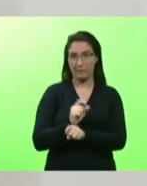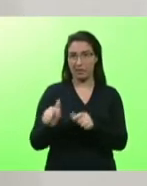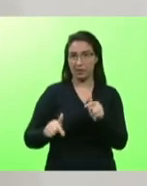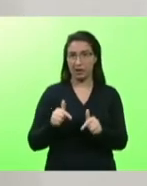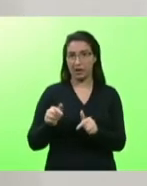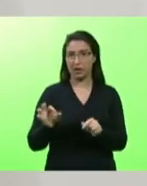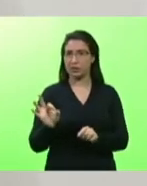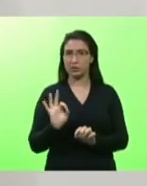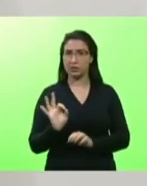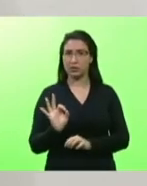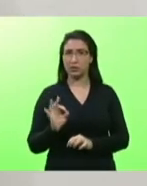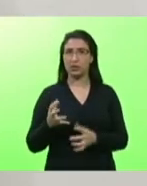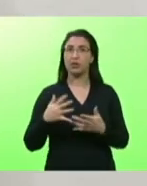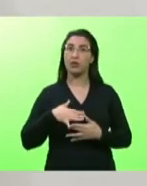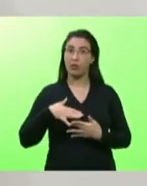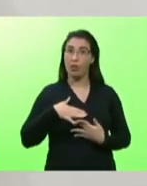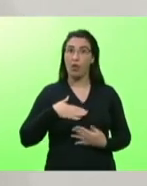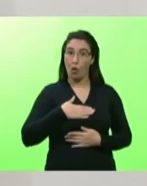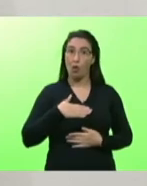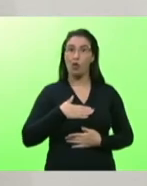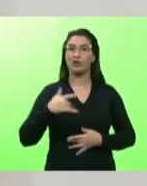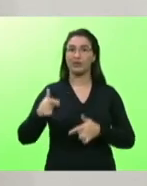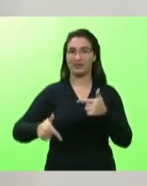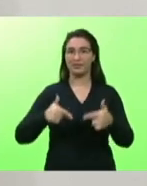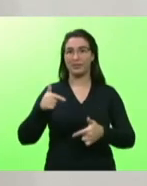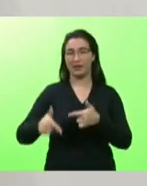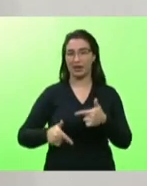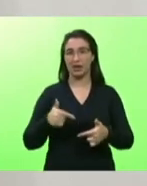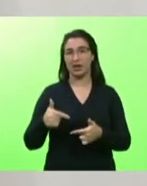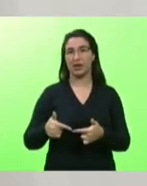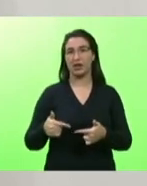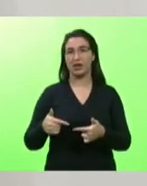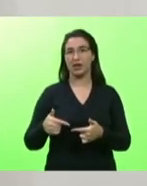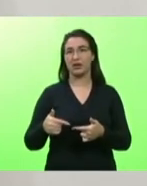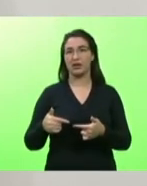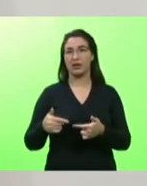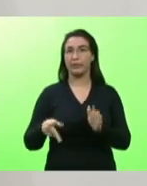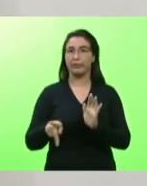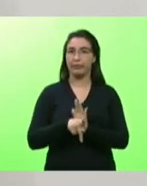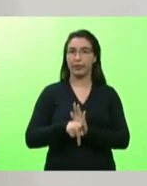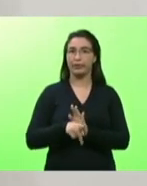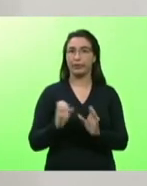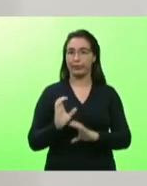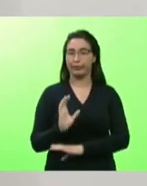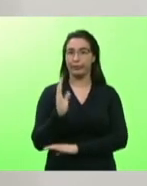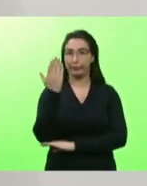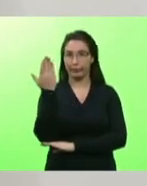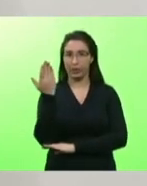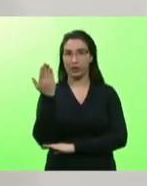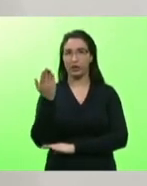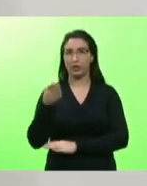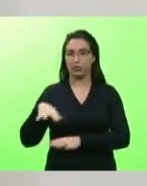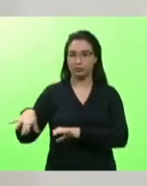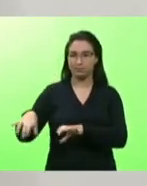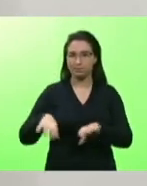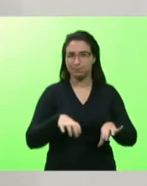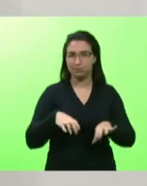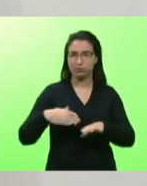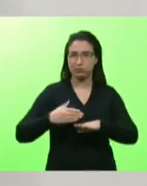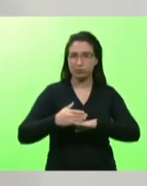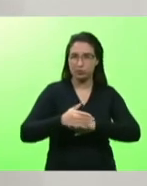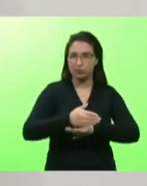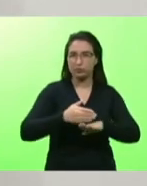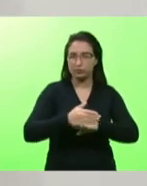oficina ele gosta de estar numa marcenaria ele está porque ele precisa poder pagar as contas porque a